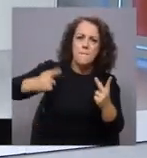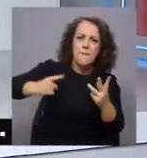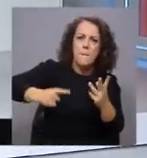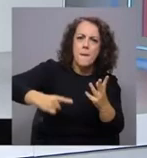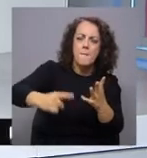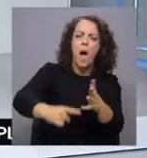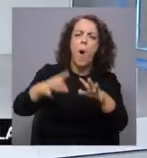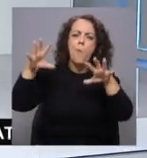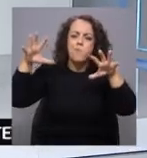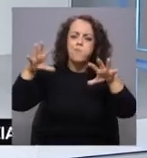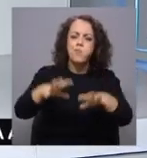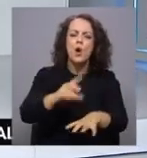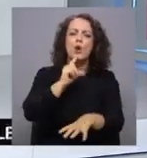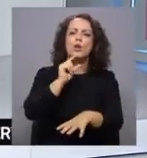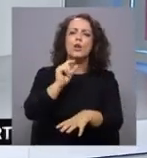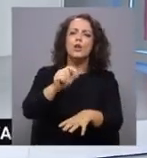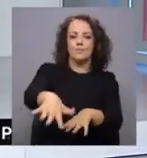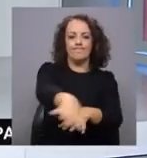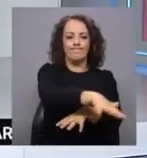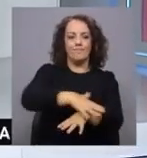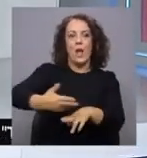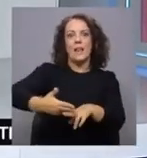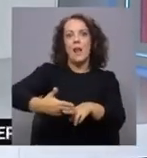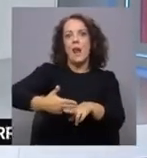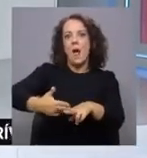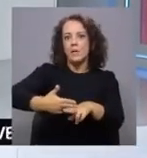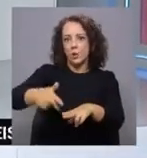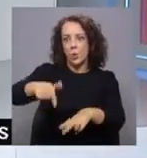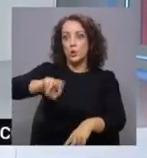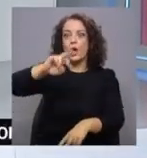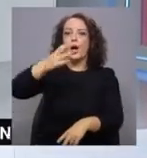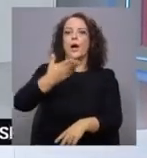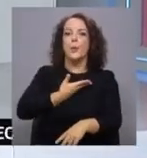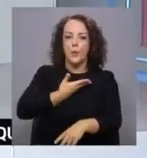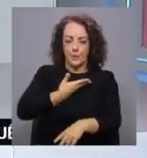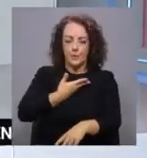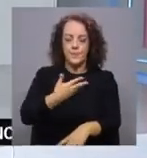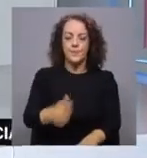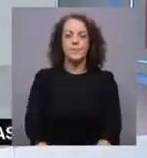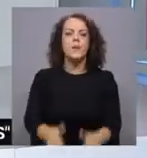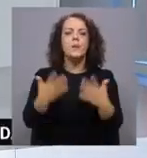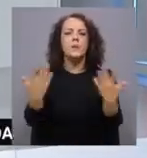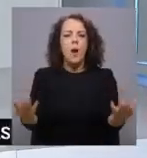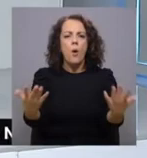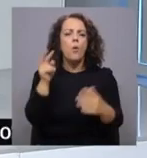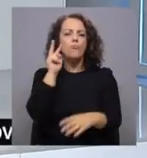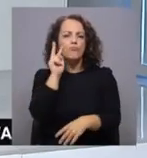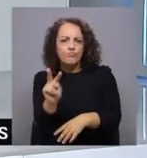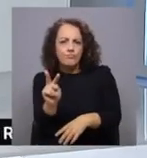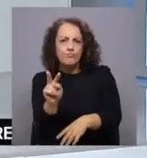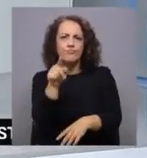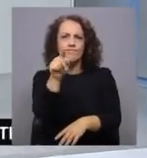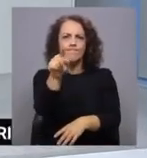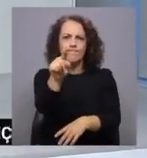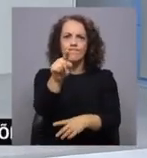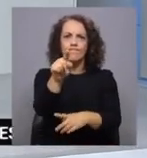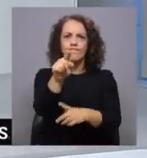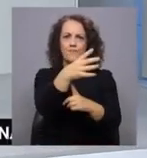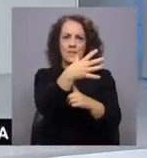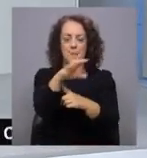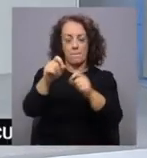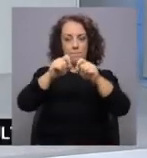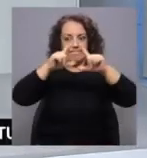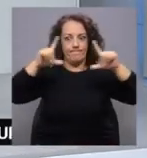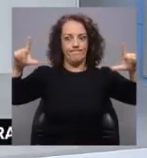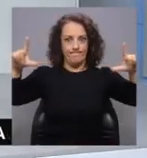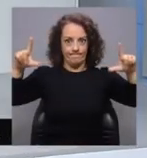depressões com o nome no Atlântico, foi batido hoje esse recorde. Podemos então ver aqui que nesta imagem do visível,